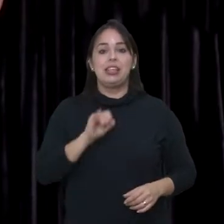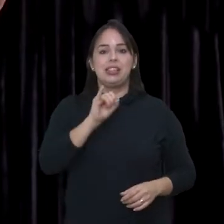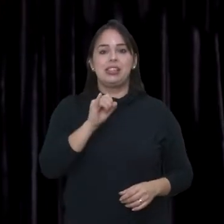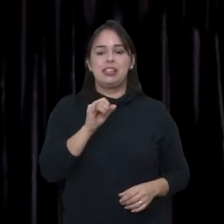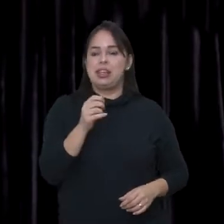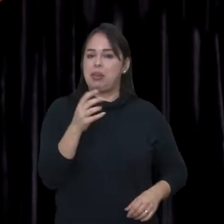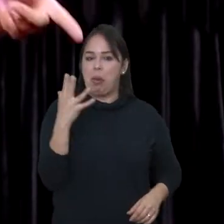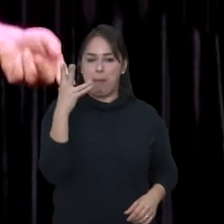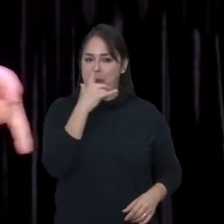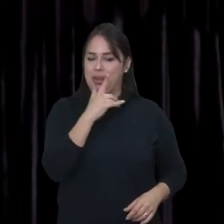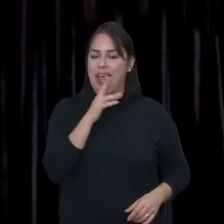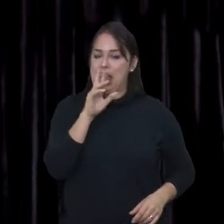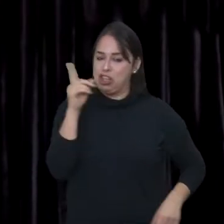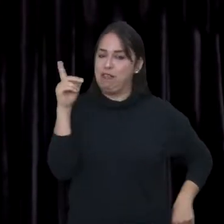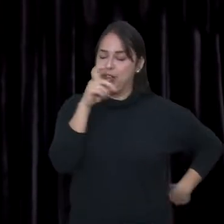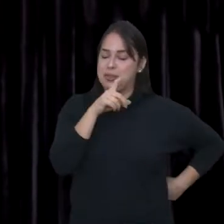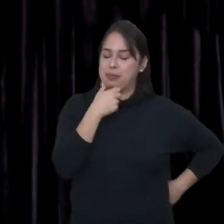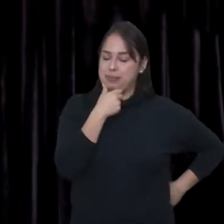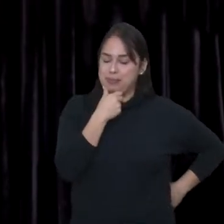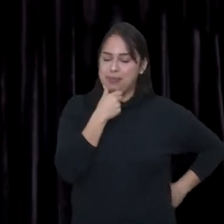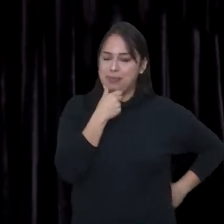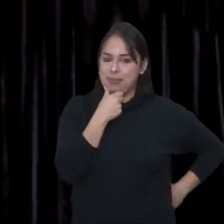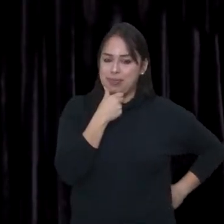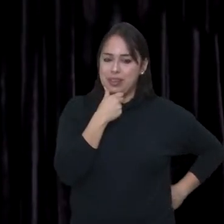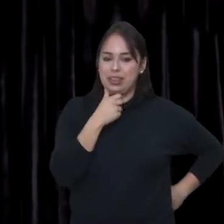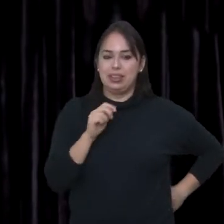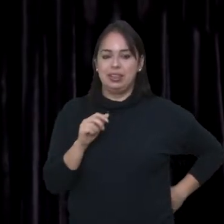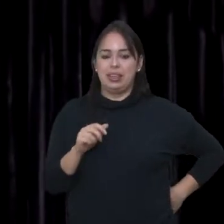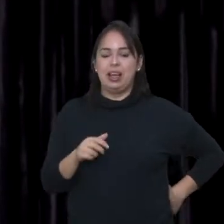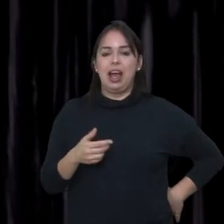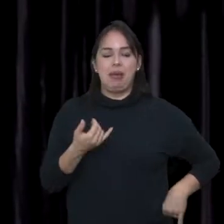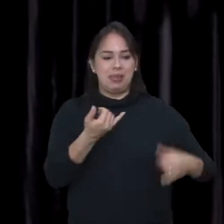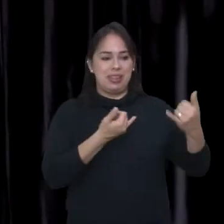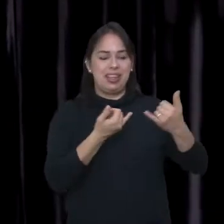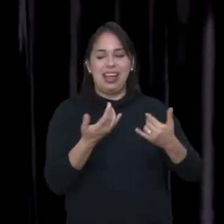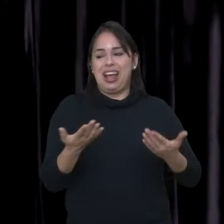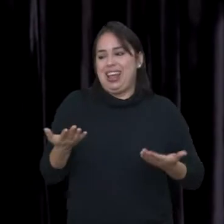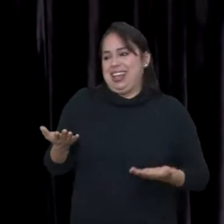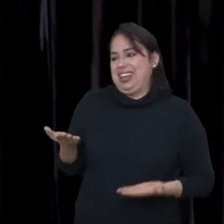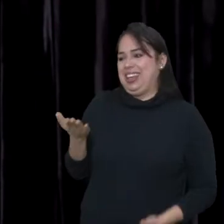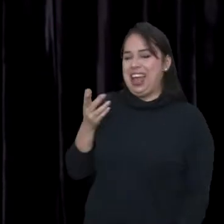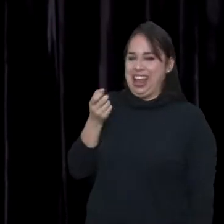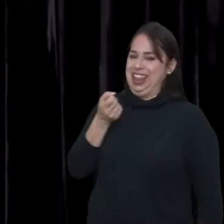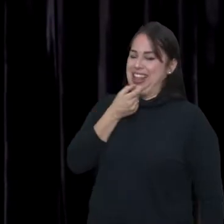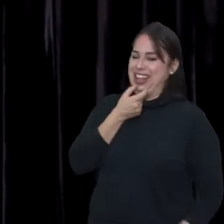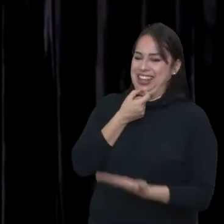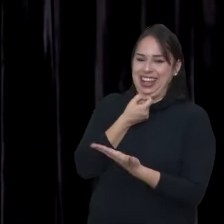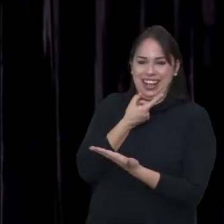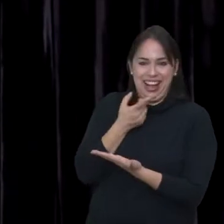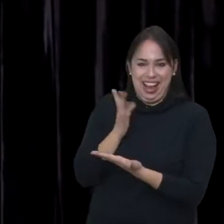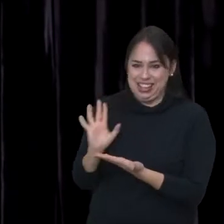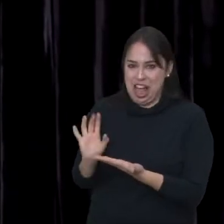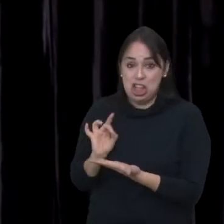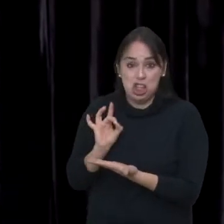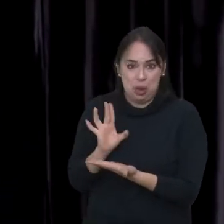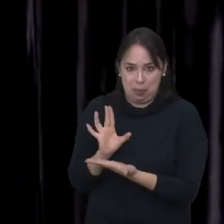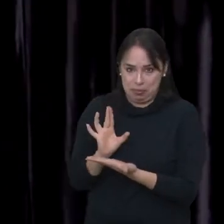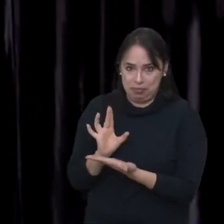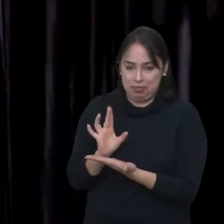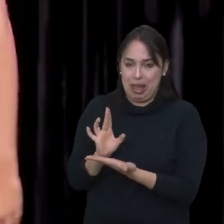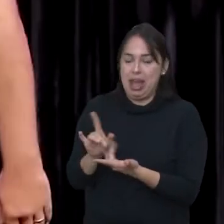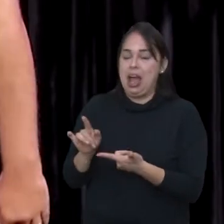Quando você não é bonito, é complicado. Porque a pessoa vai te elogiar, fala que, ah, ele é engraçado.